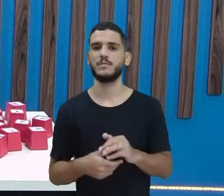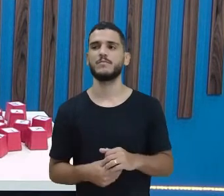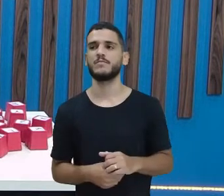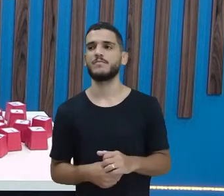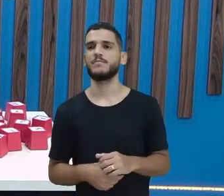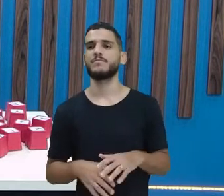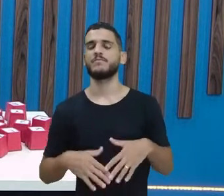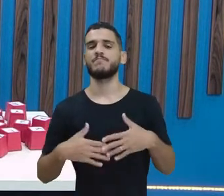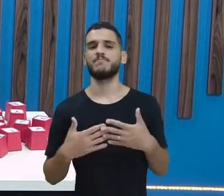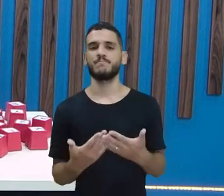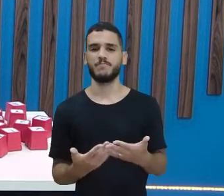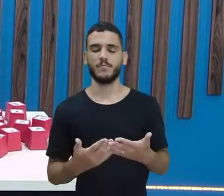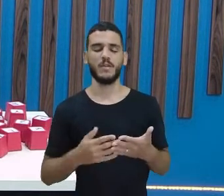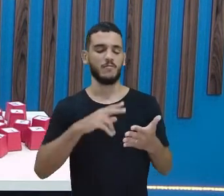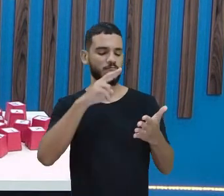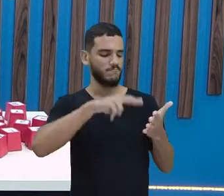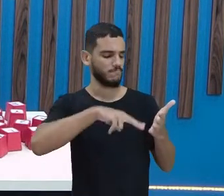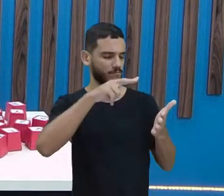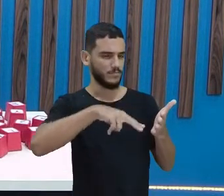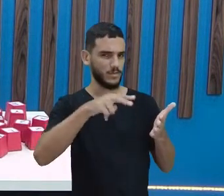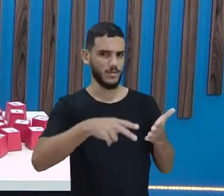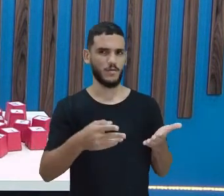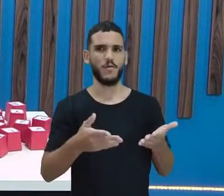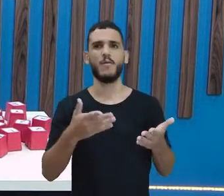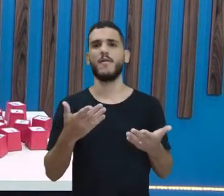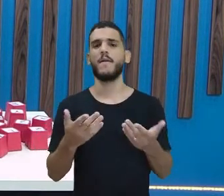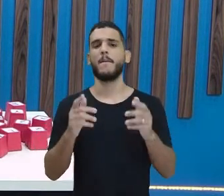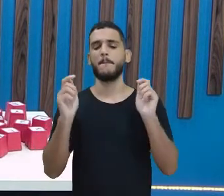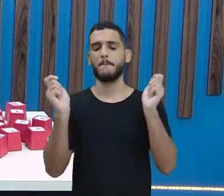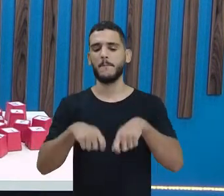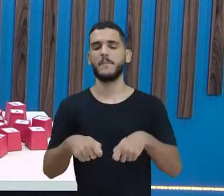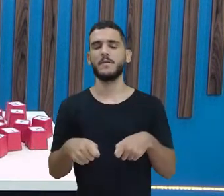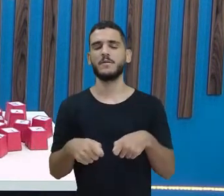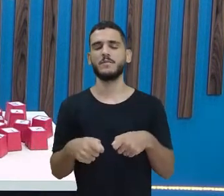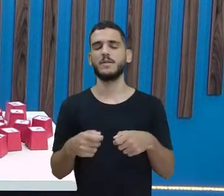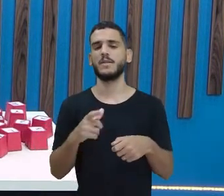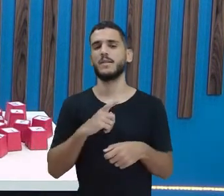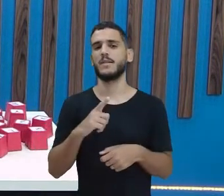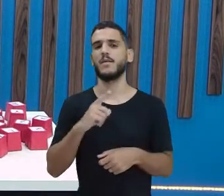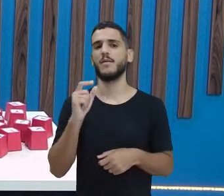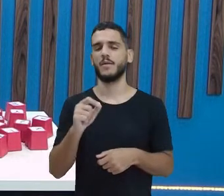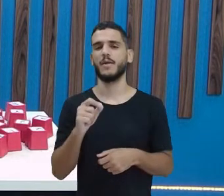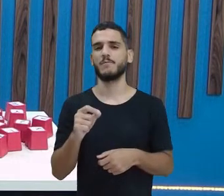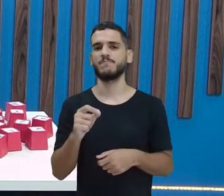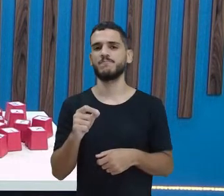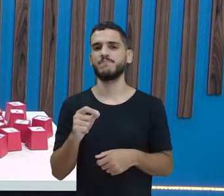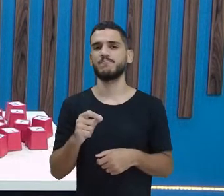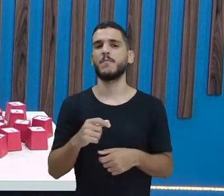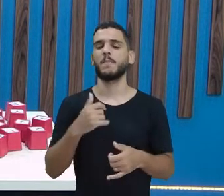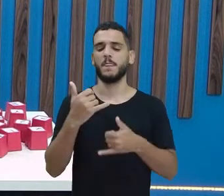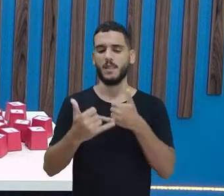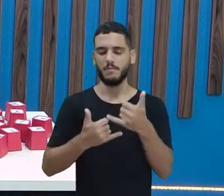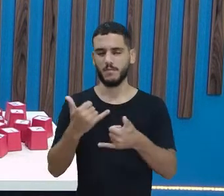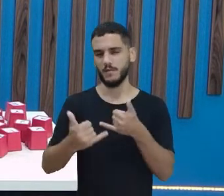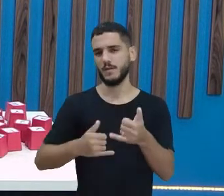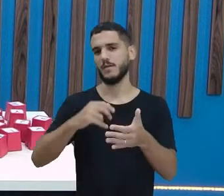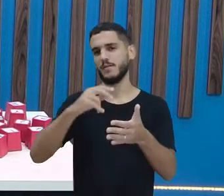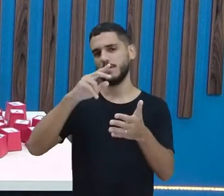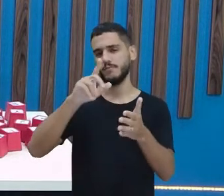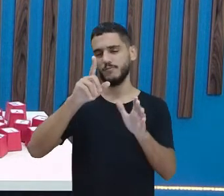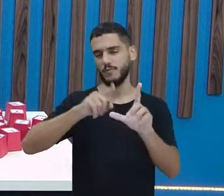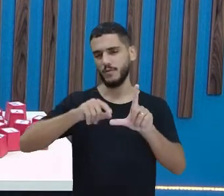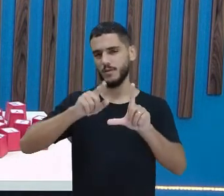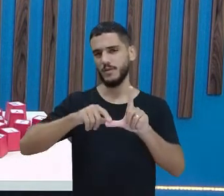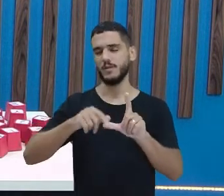na leitura, verificamos que podemos brincar com as letras, não é? Naquela